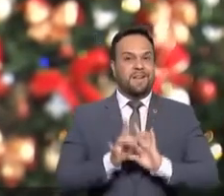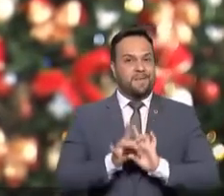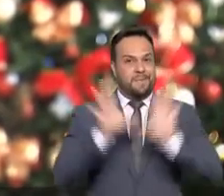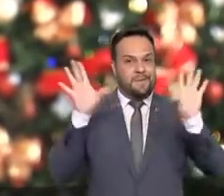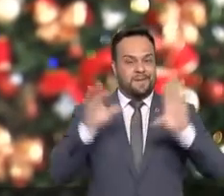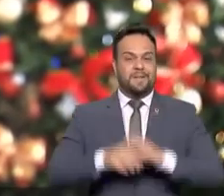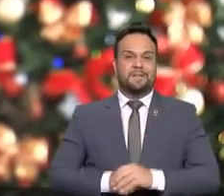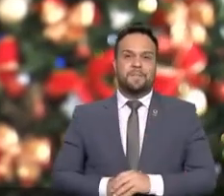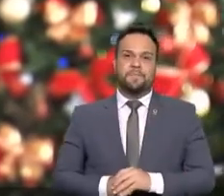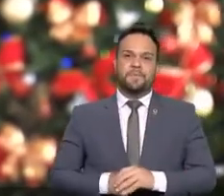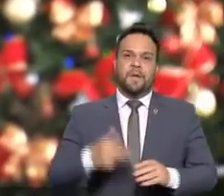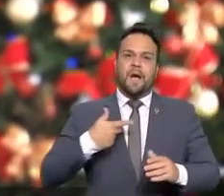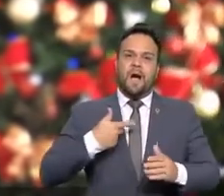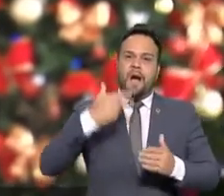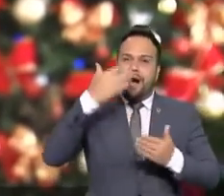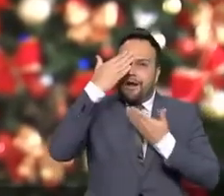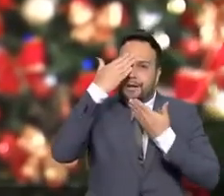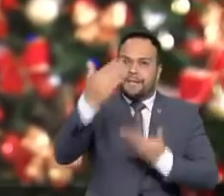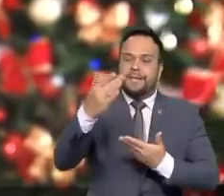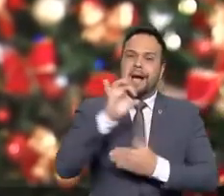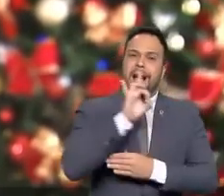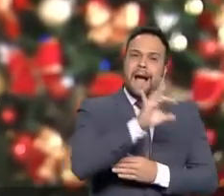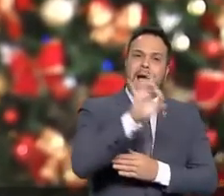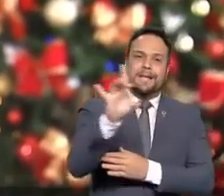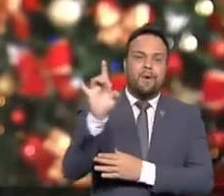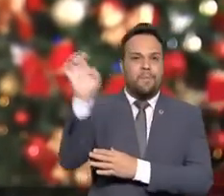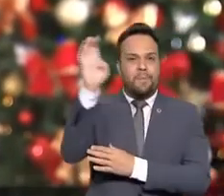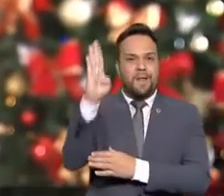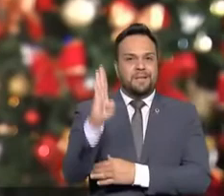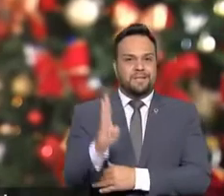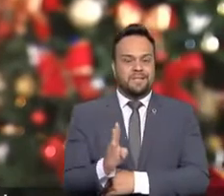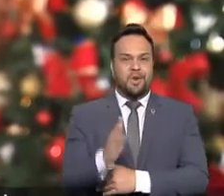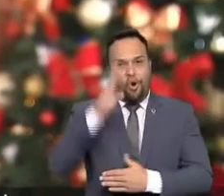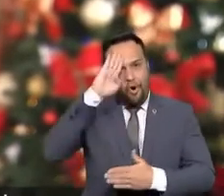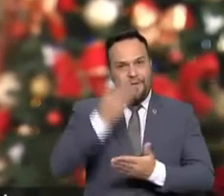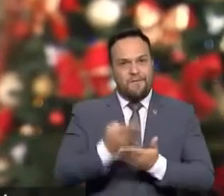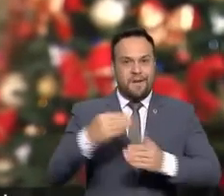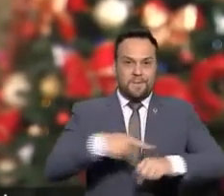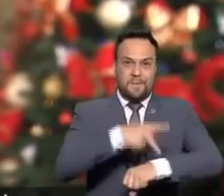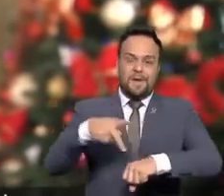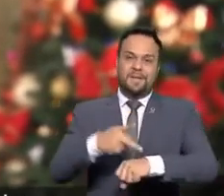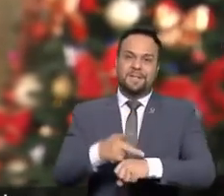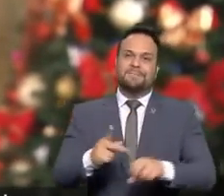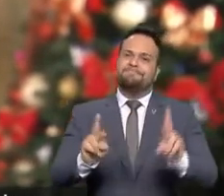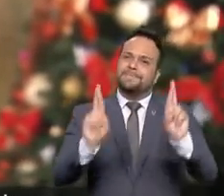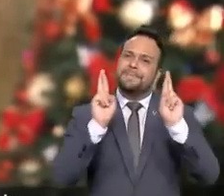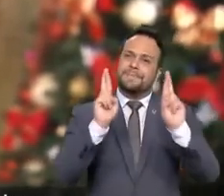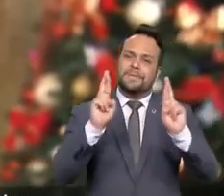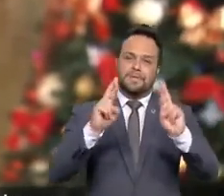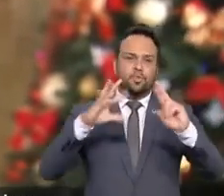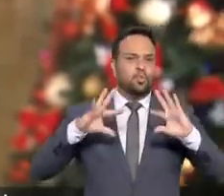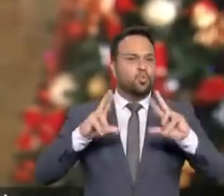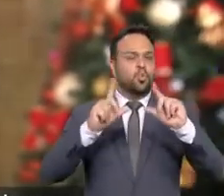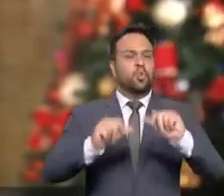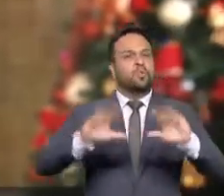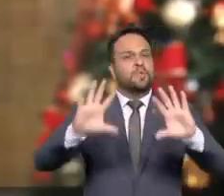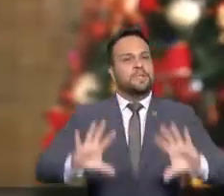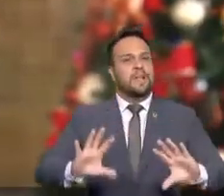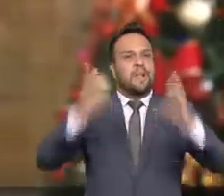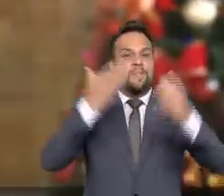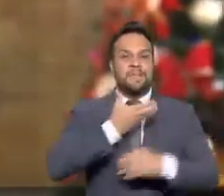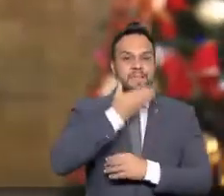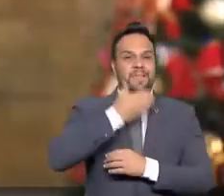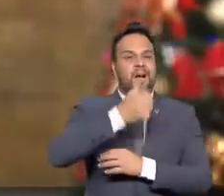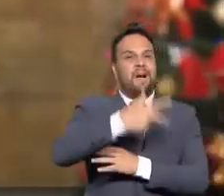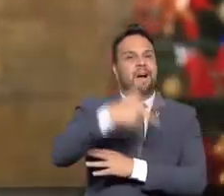Agradecemos a cada brasileiro pela confiança em nosso país. Desejamos que todos celebrem este Natal do